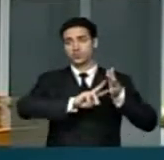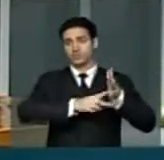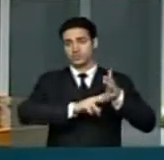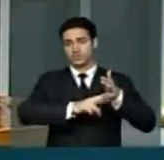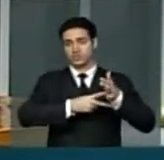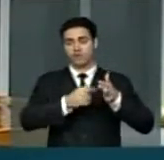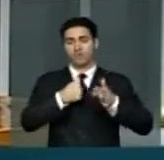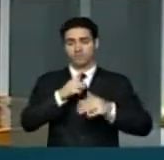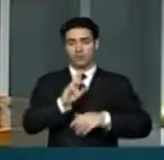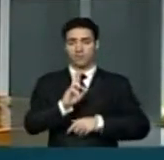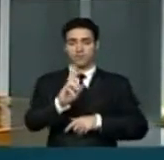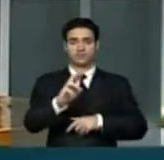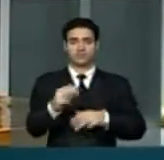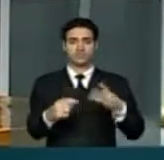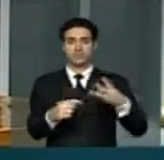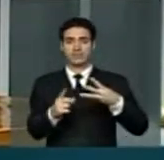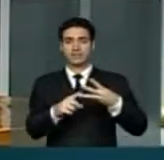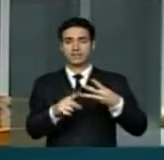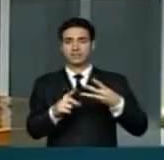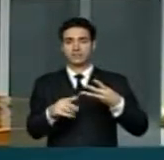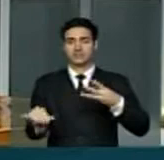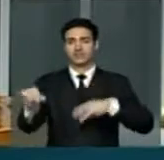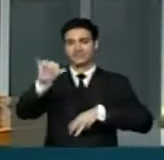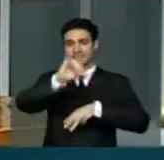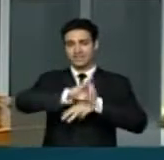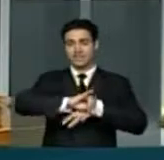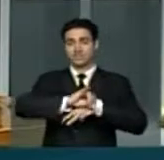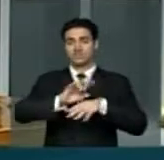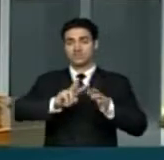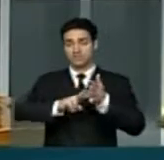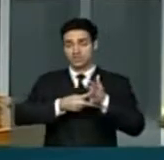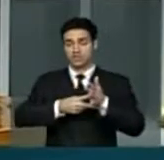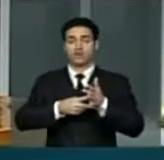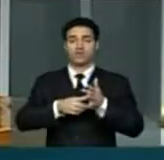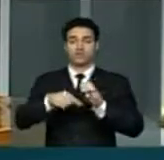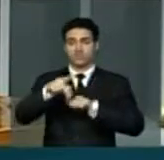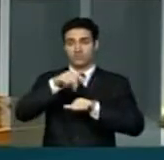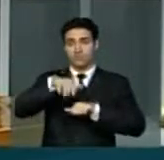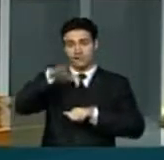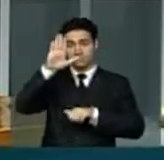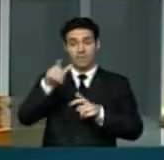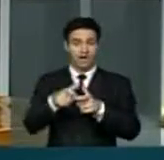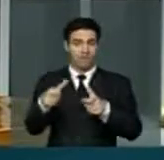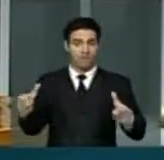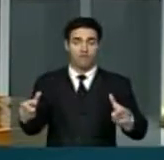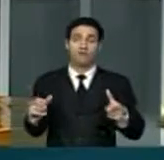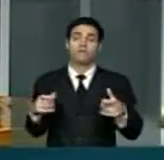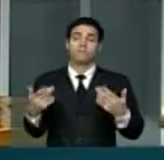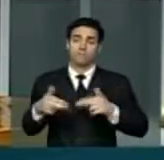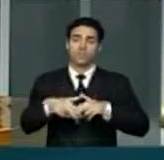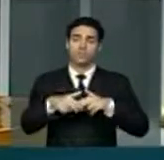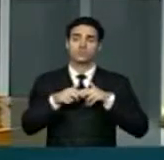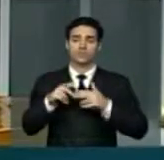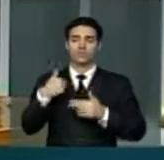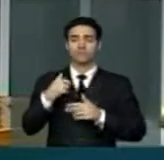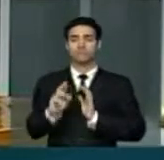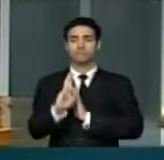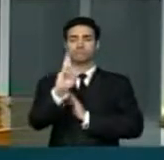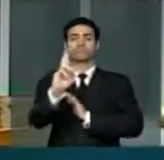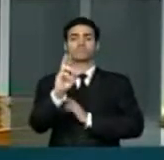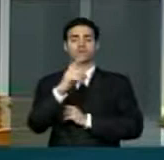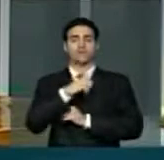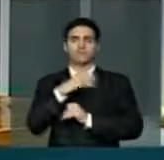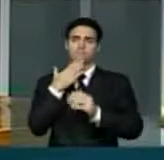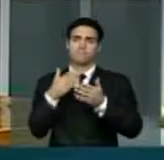desta, que é a terceira central sindical do país. apelo para que estejamos sempre atentos, não